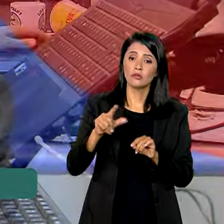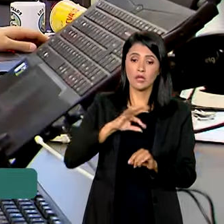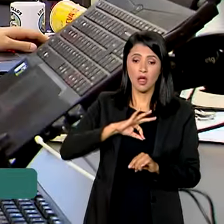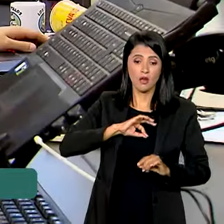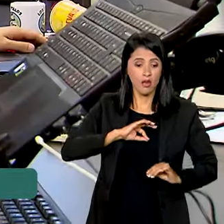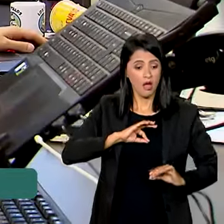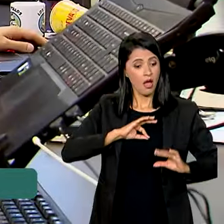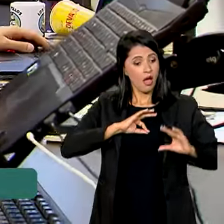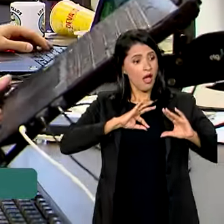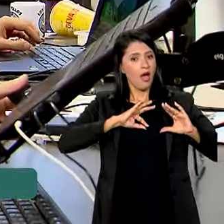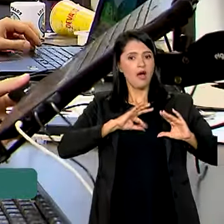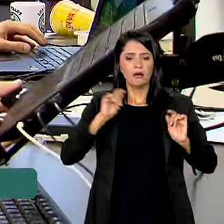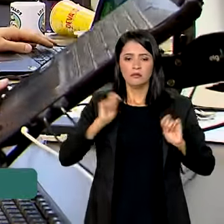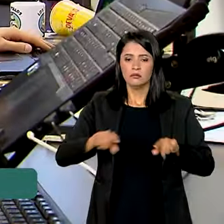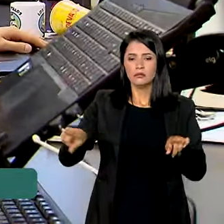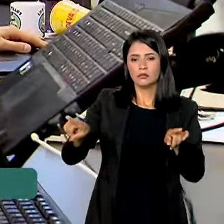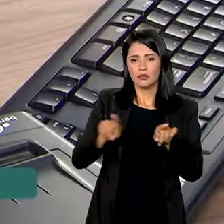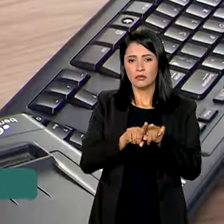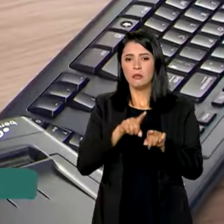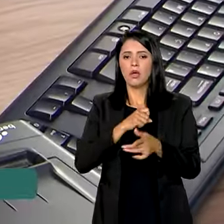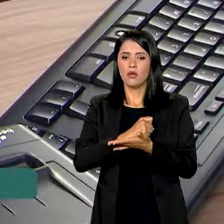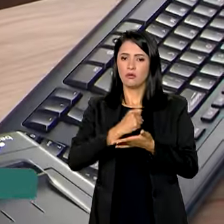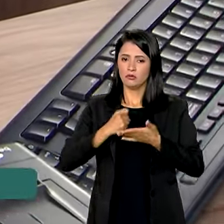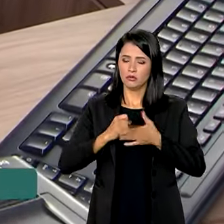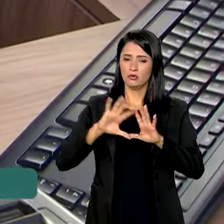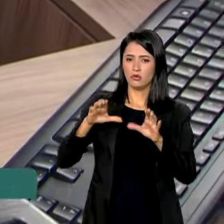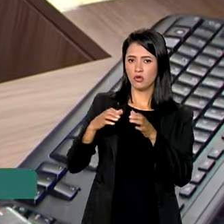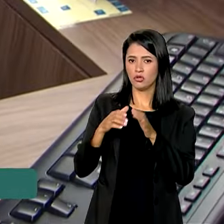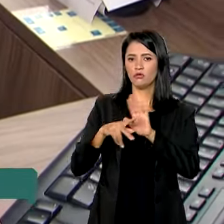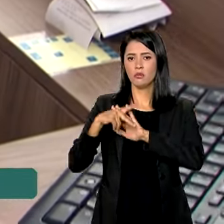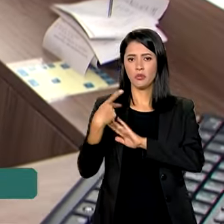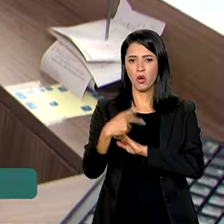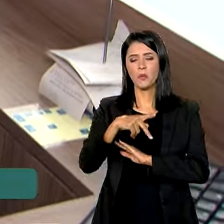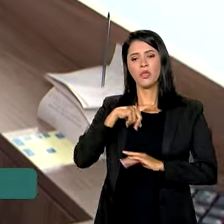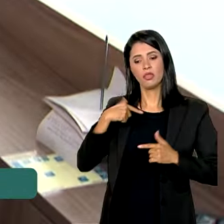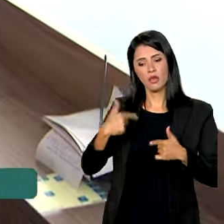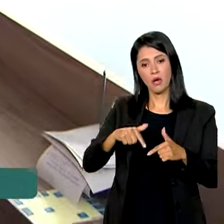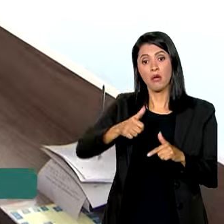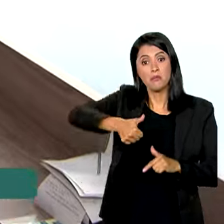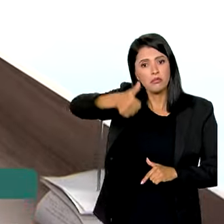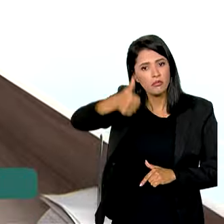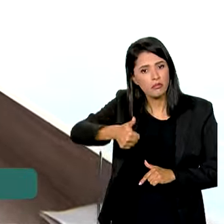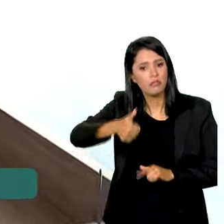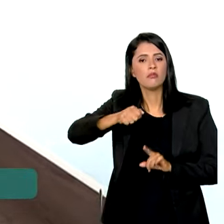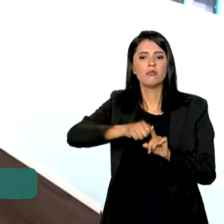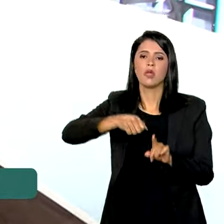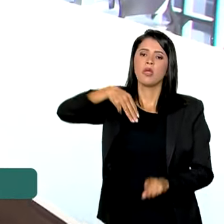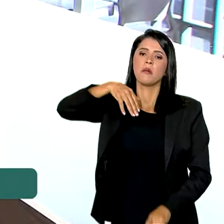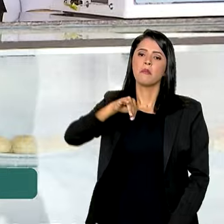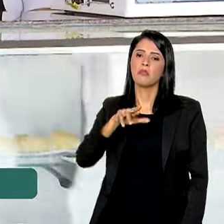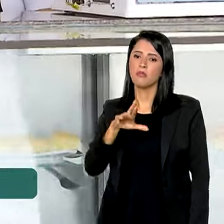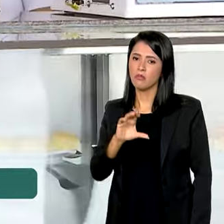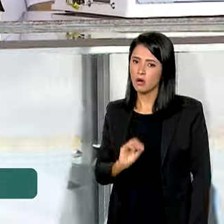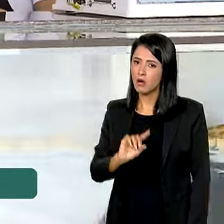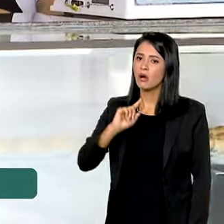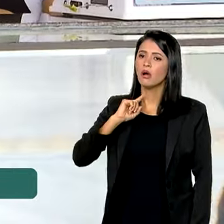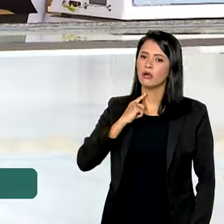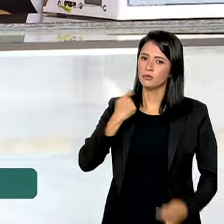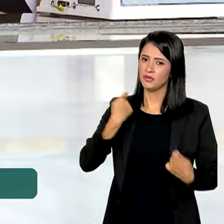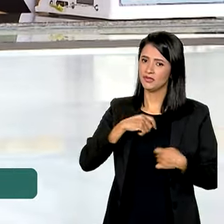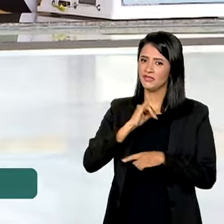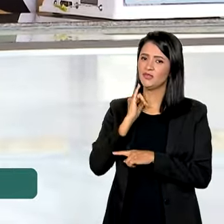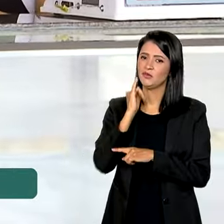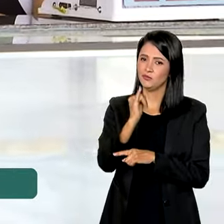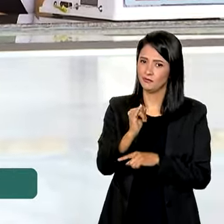salários. Isso impacta também nos contratos coletivos de trabalho. Para o primeiro de maio, é importante registrar. Já